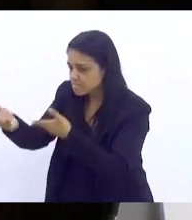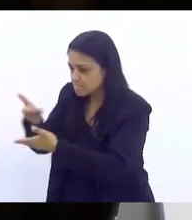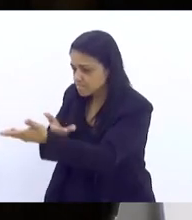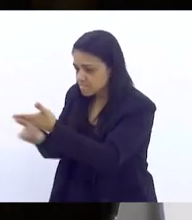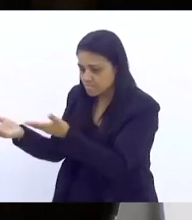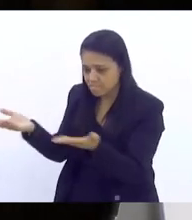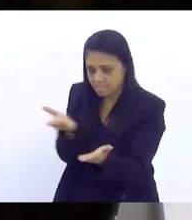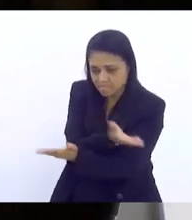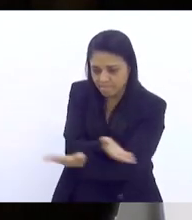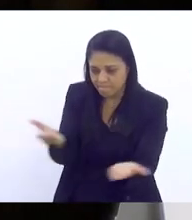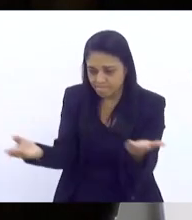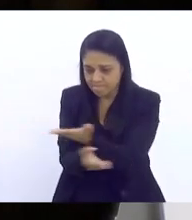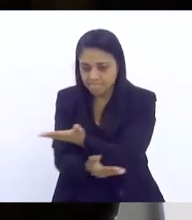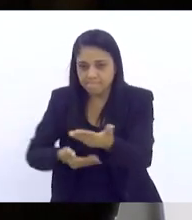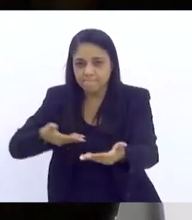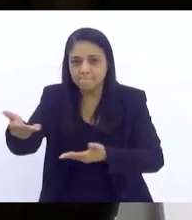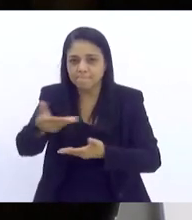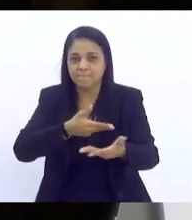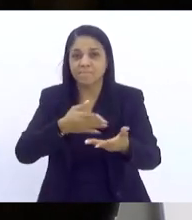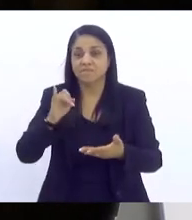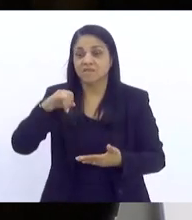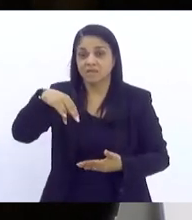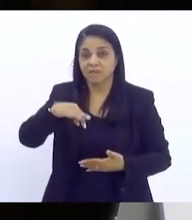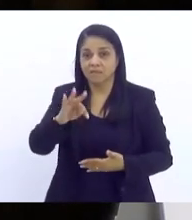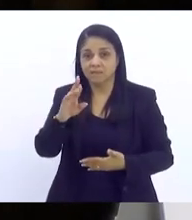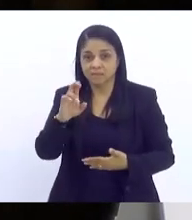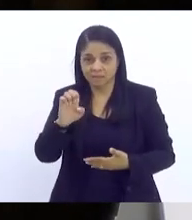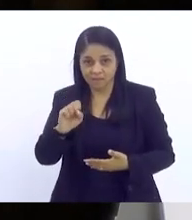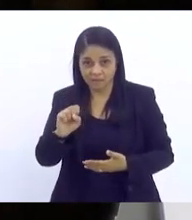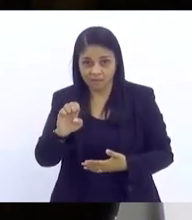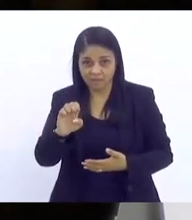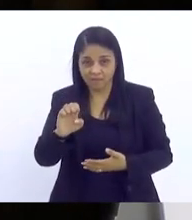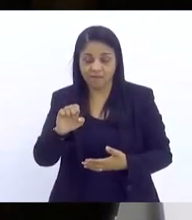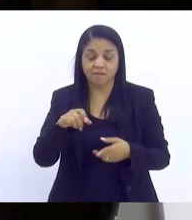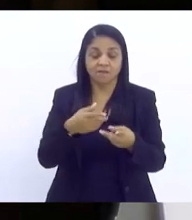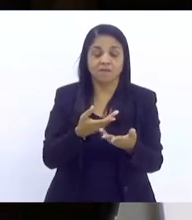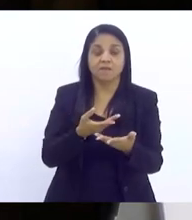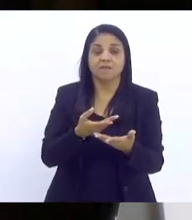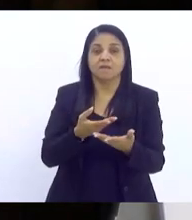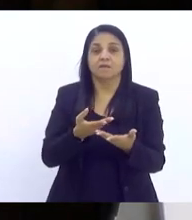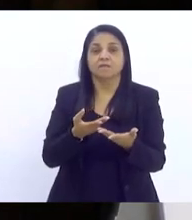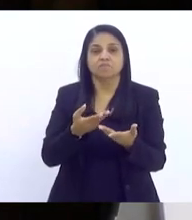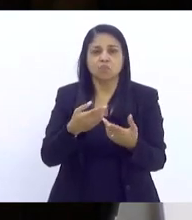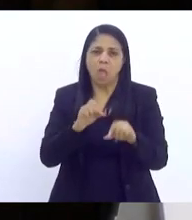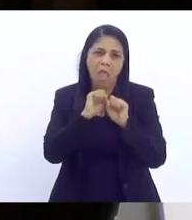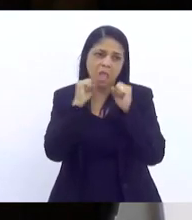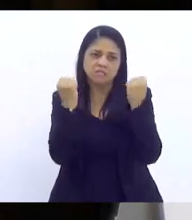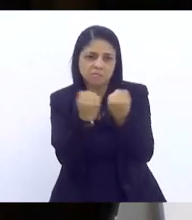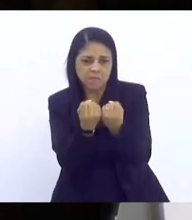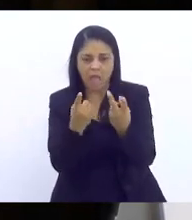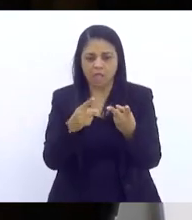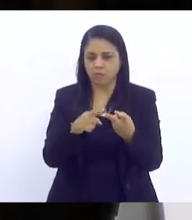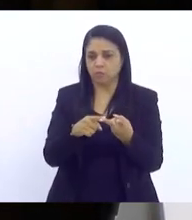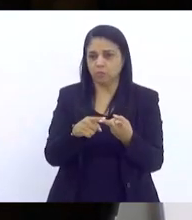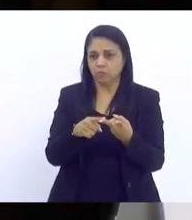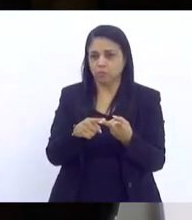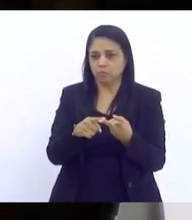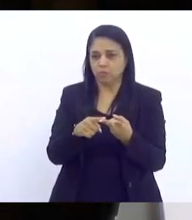interdisciplinaridade não é uma questão de uma reunião, não é questão de um seminário. É uma questão de